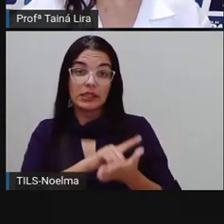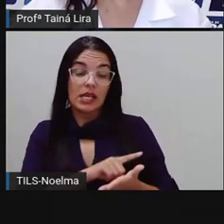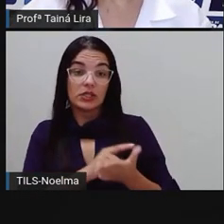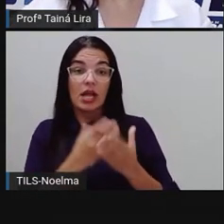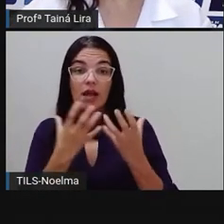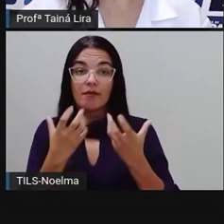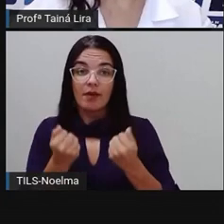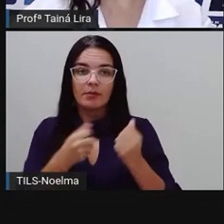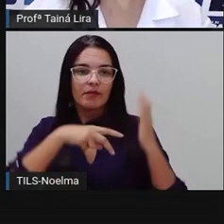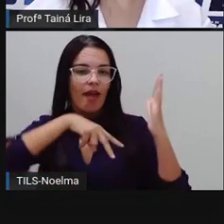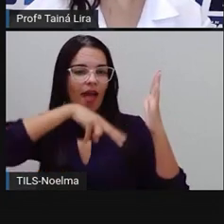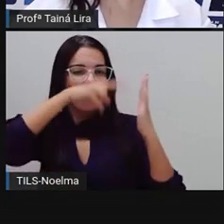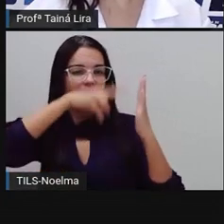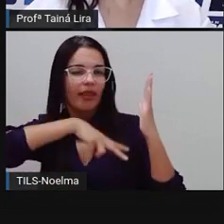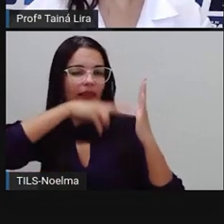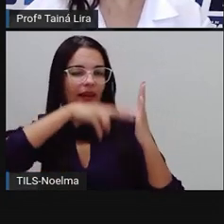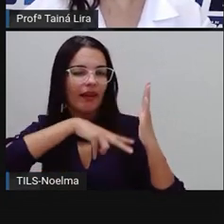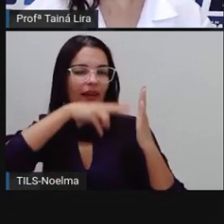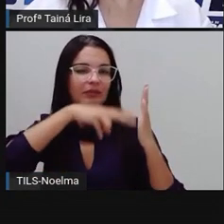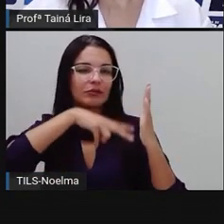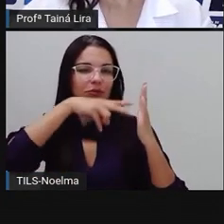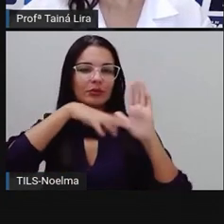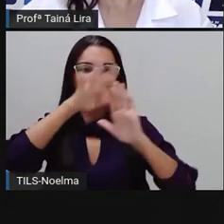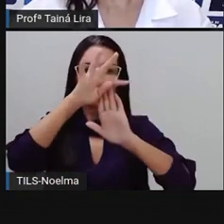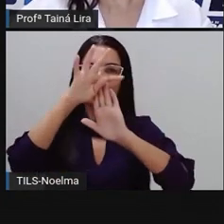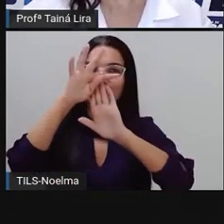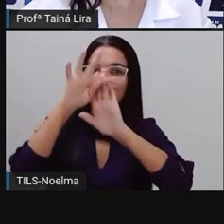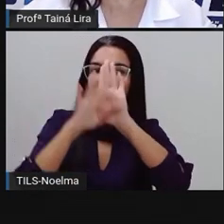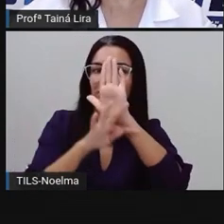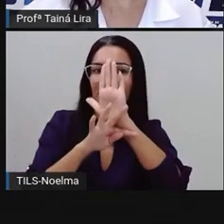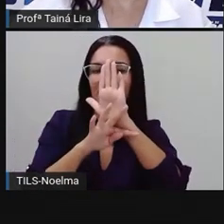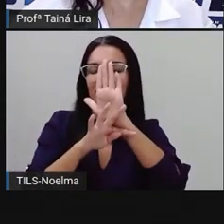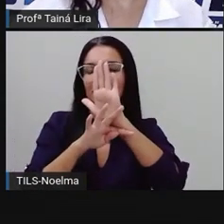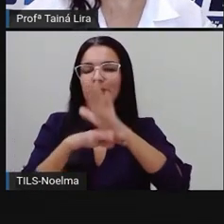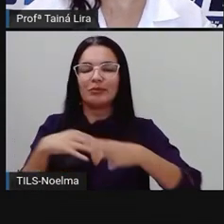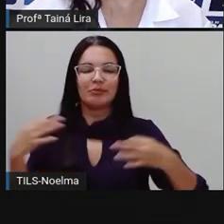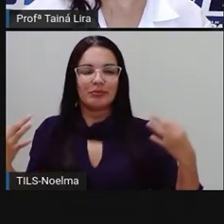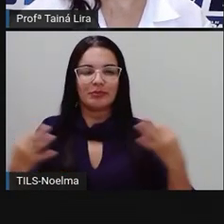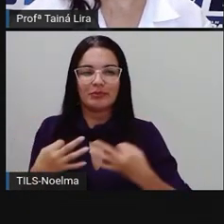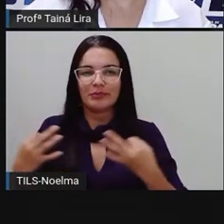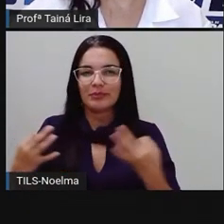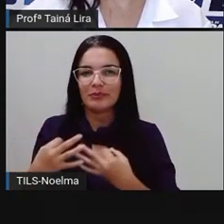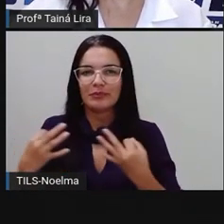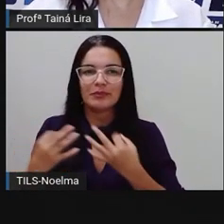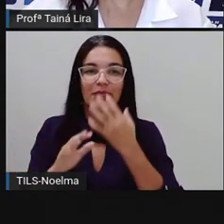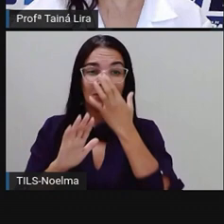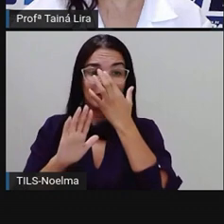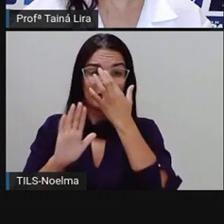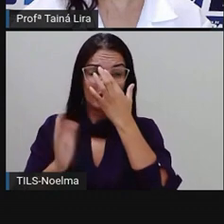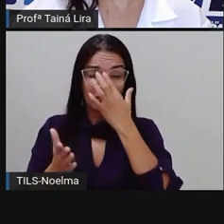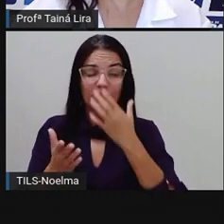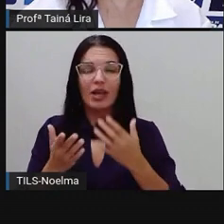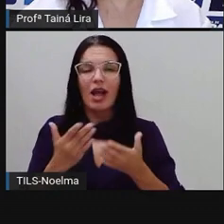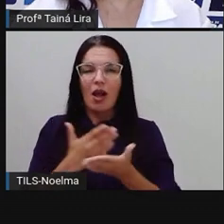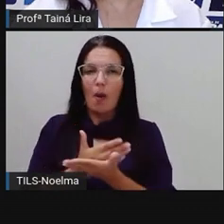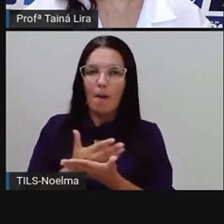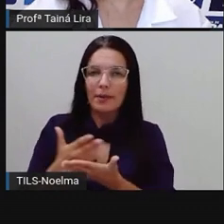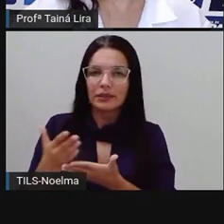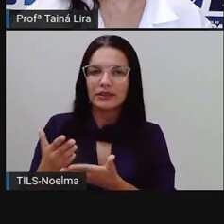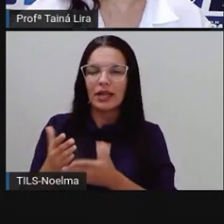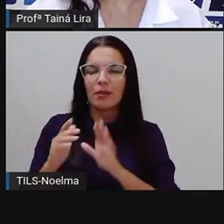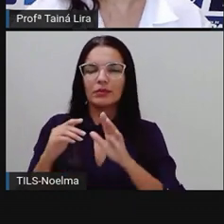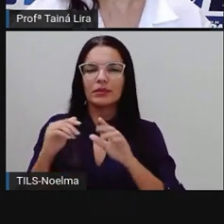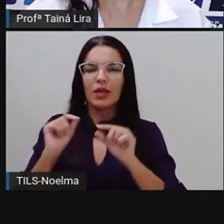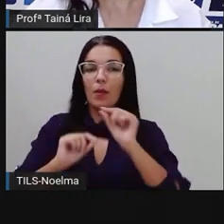fazer a leitura aí do nosso texto, que é um texto, né, que nós já começamos aí a trabalhar,